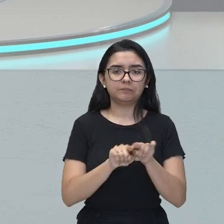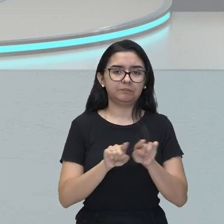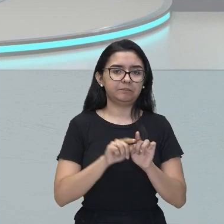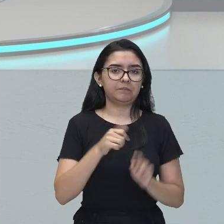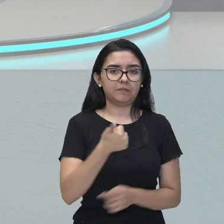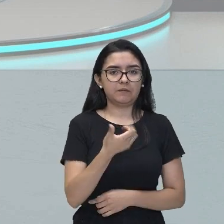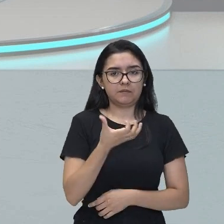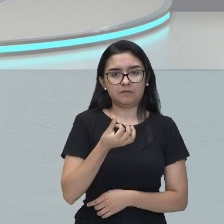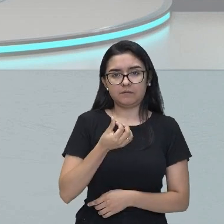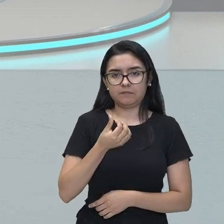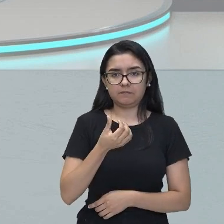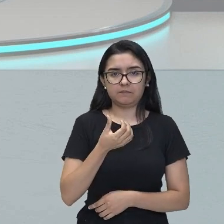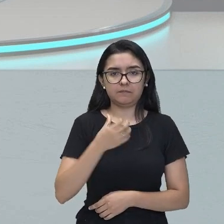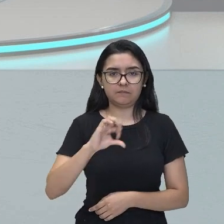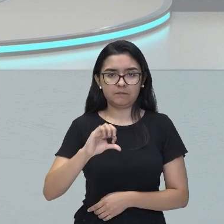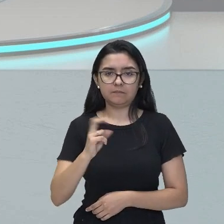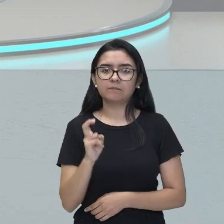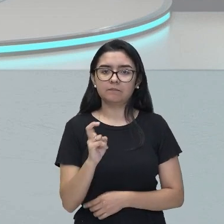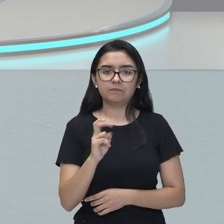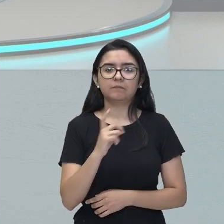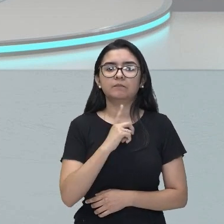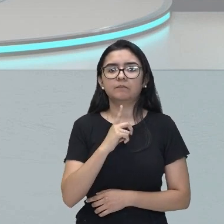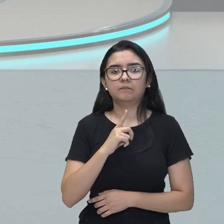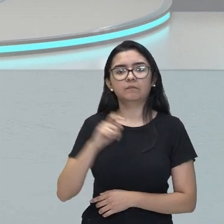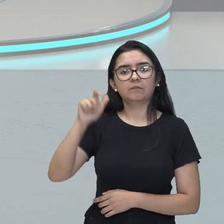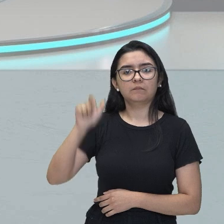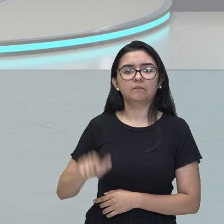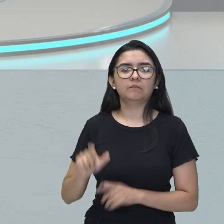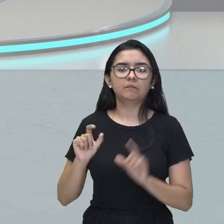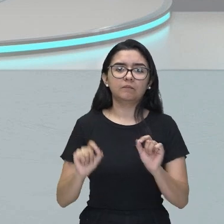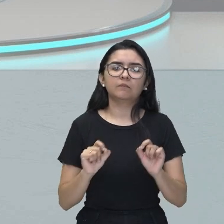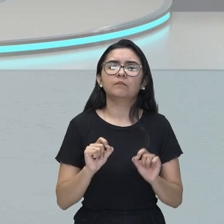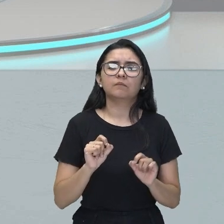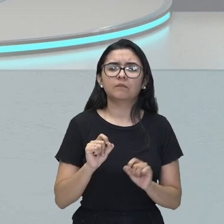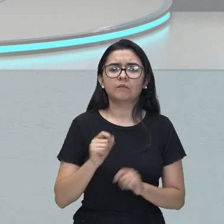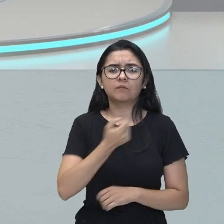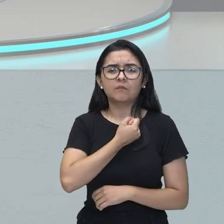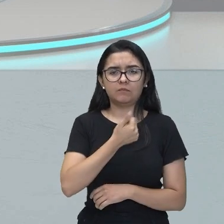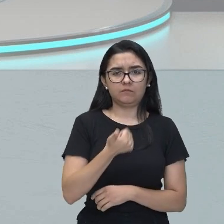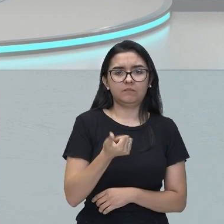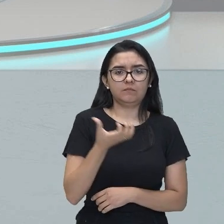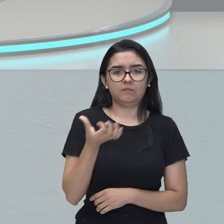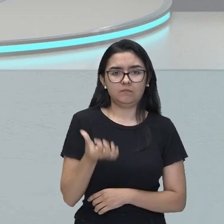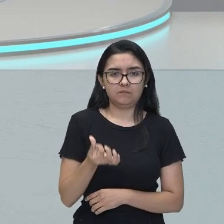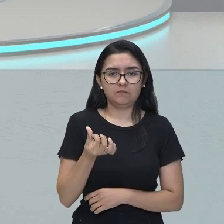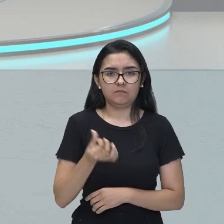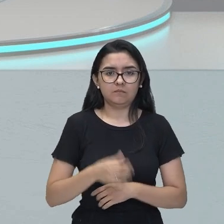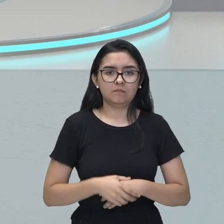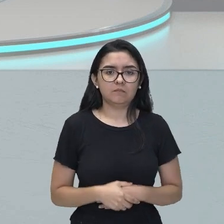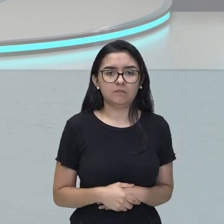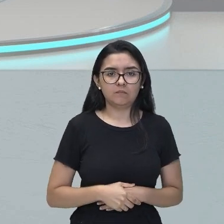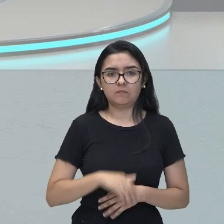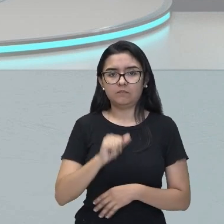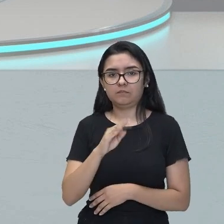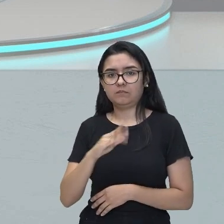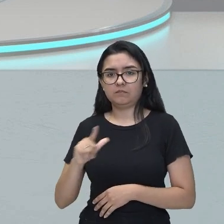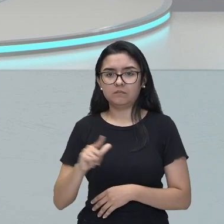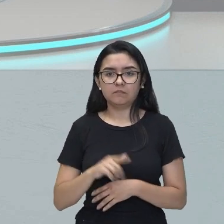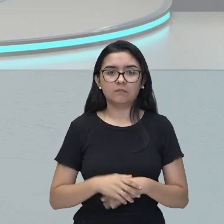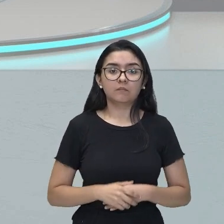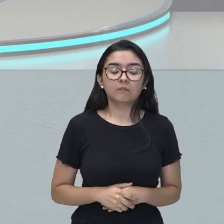É o patrono da cadeira número 16 da Academia Brasileira de Letras.